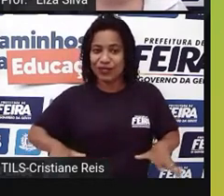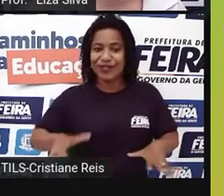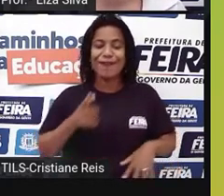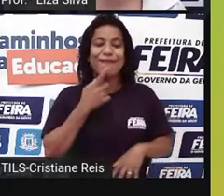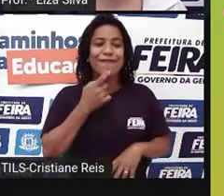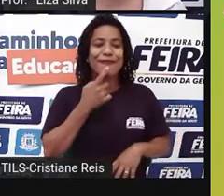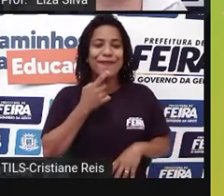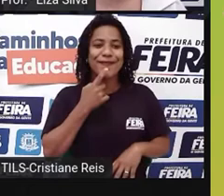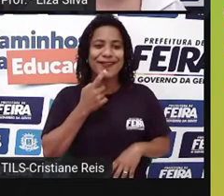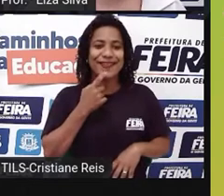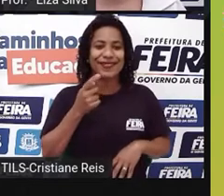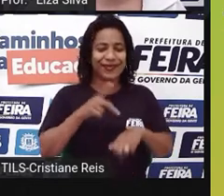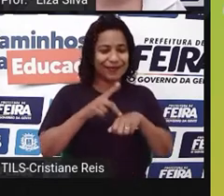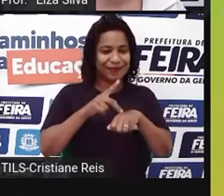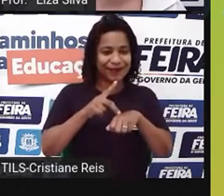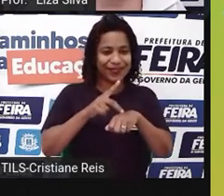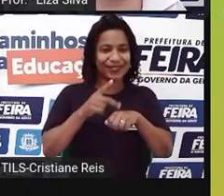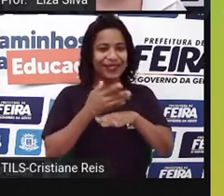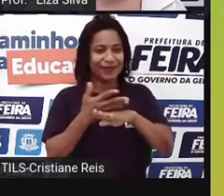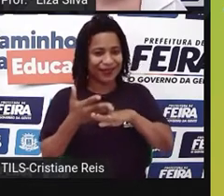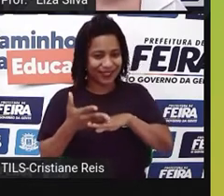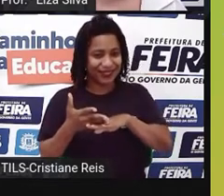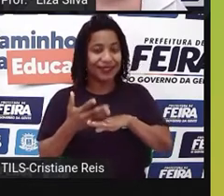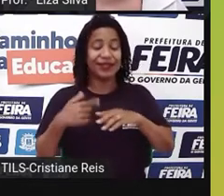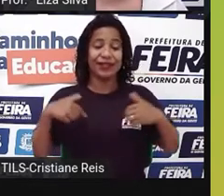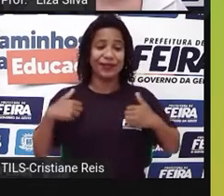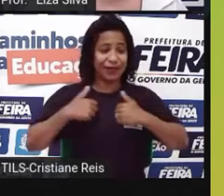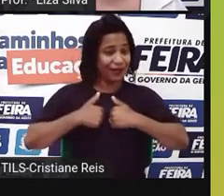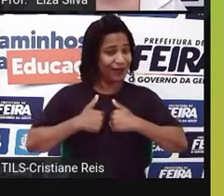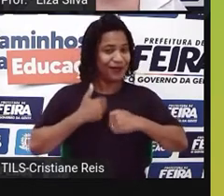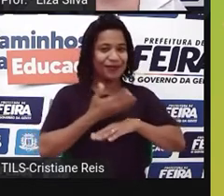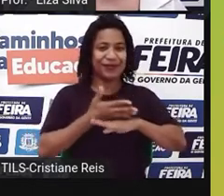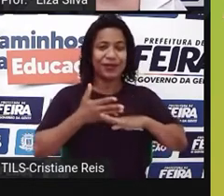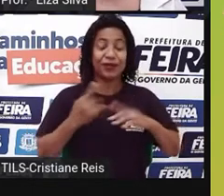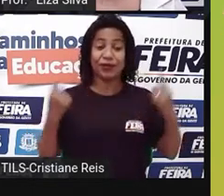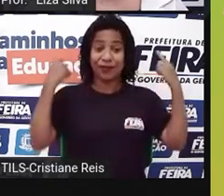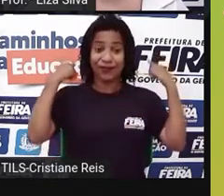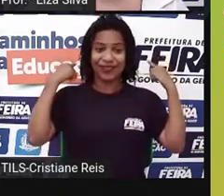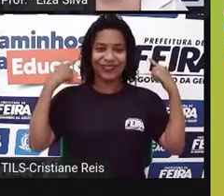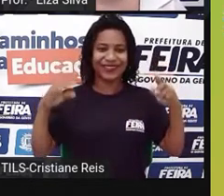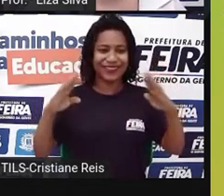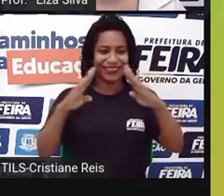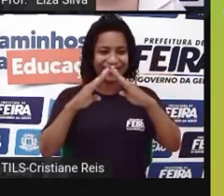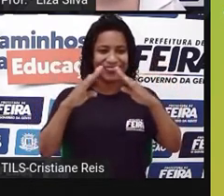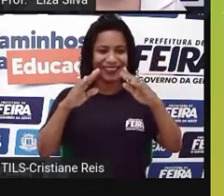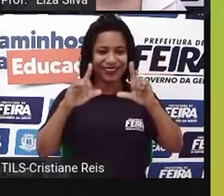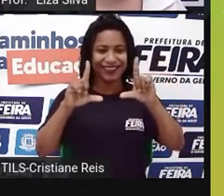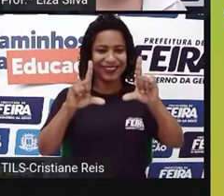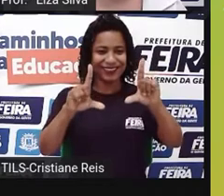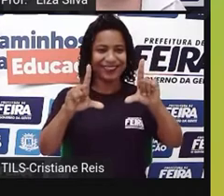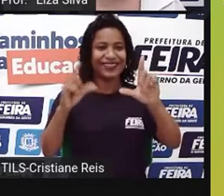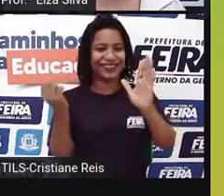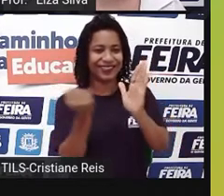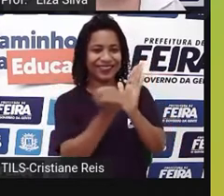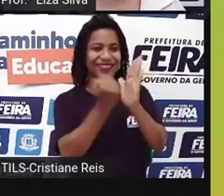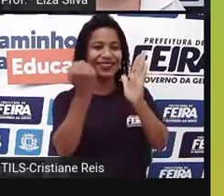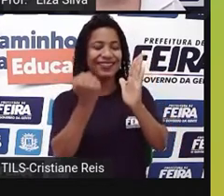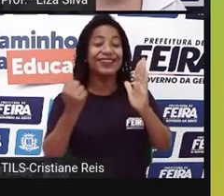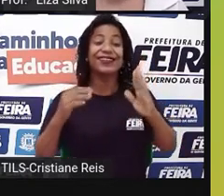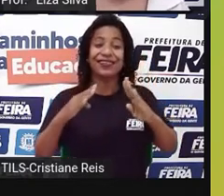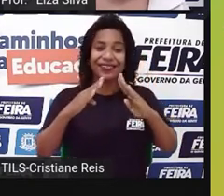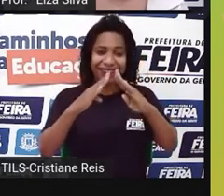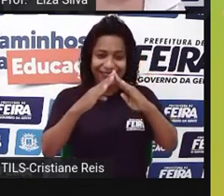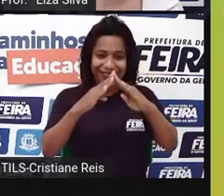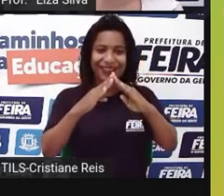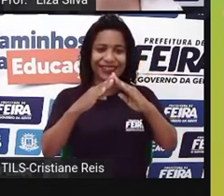preta e branca, com guarda-pó branco. E na parte de trás do vídeo, vocês podem visualizar o painel com logomarcas